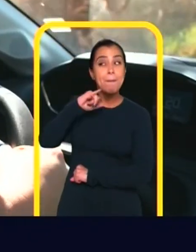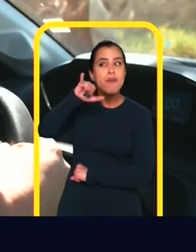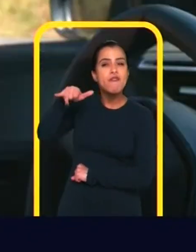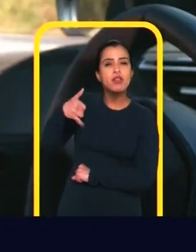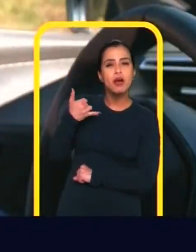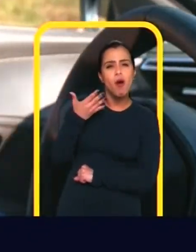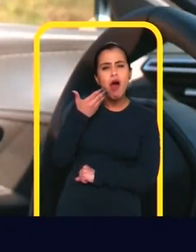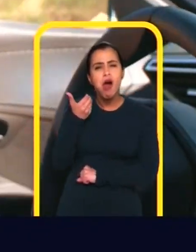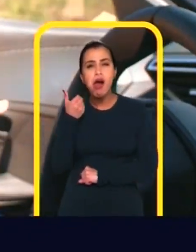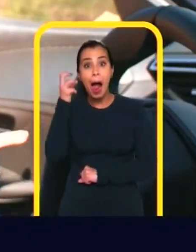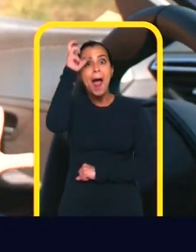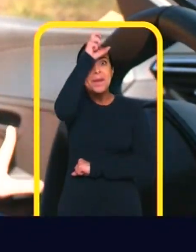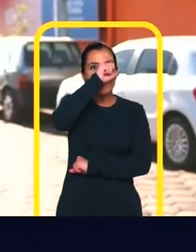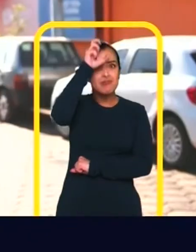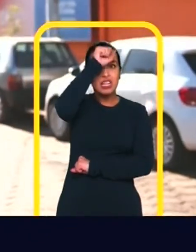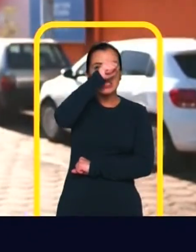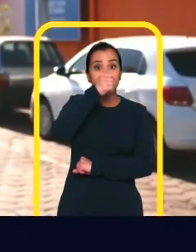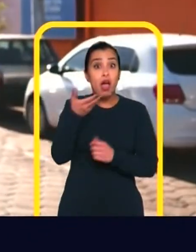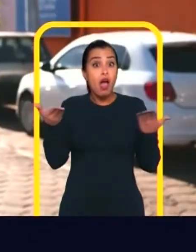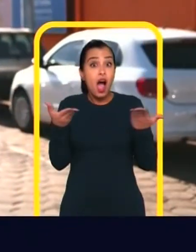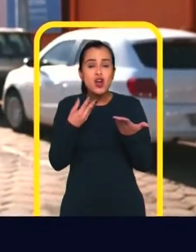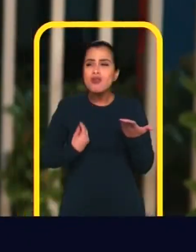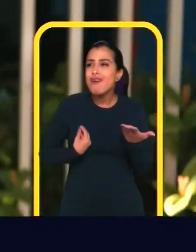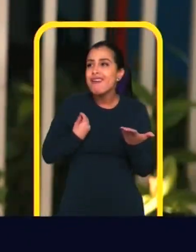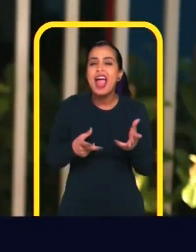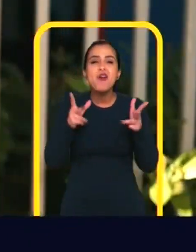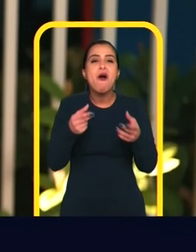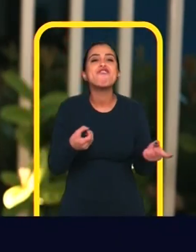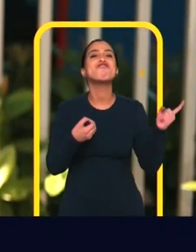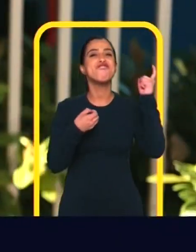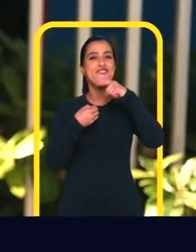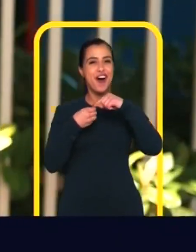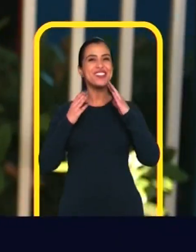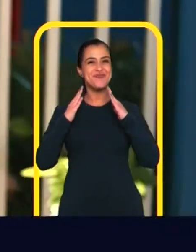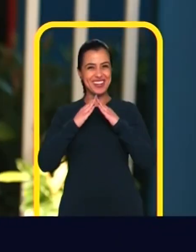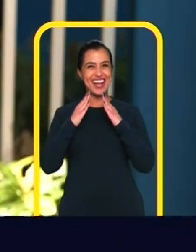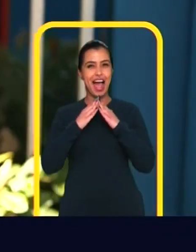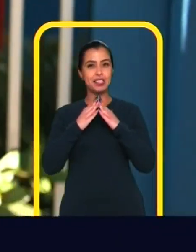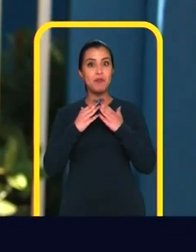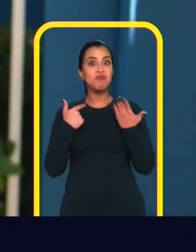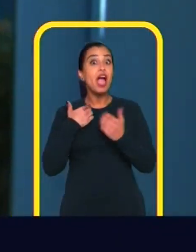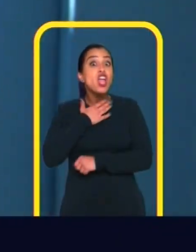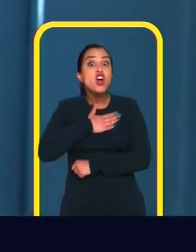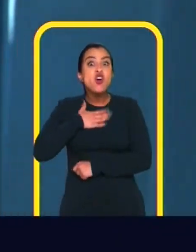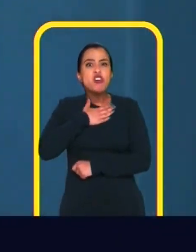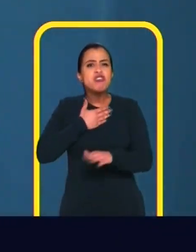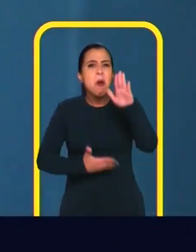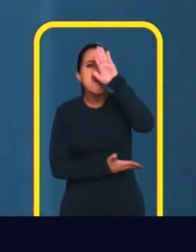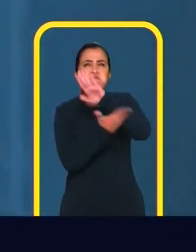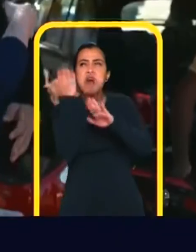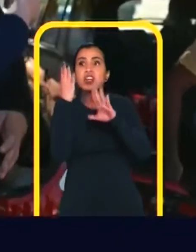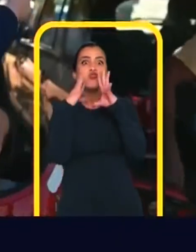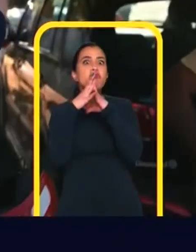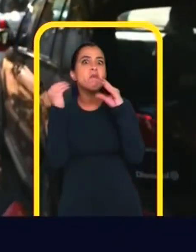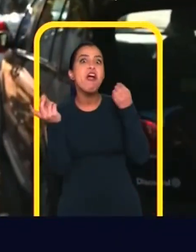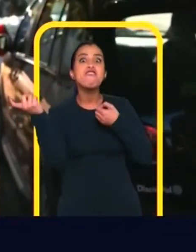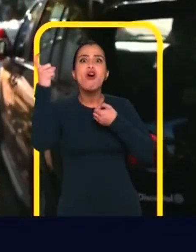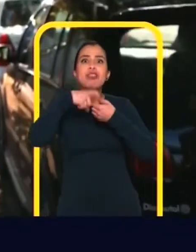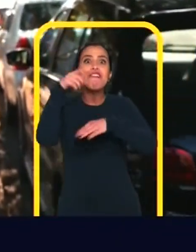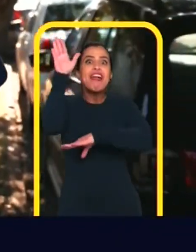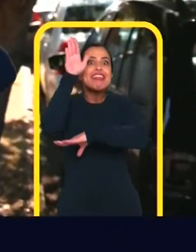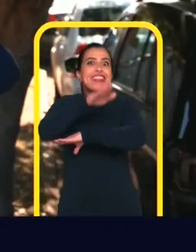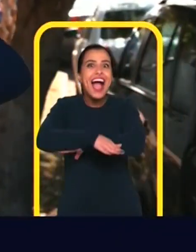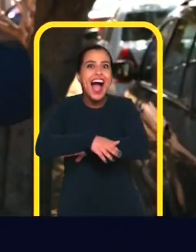aprender Poder estar aqui e poder voltar pra casa Eu gostava de sumir e só chegar a final da tarde Não